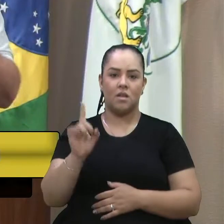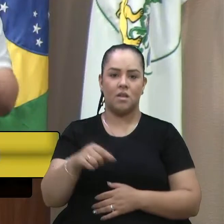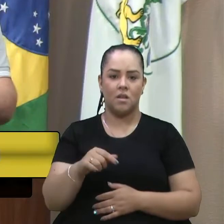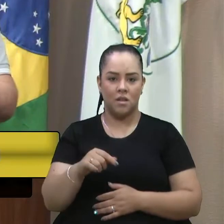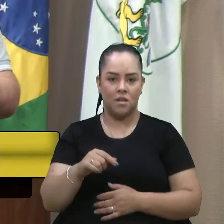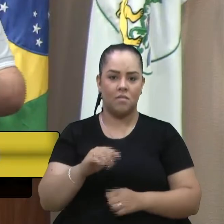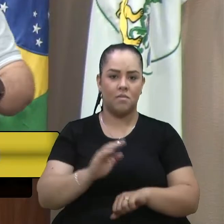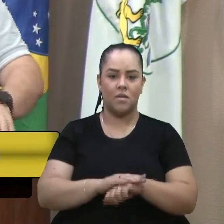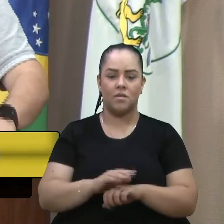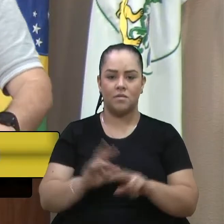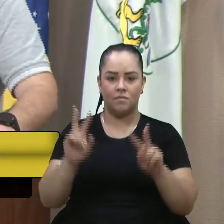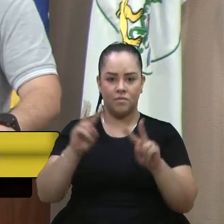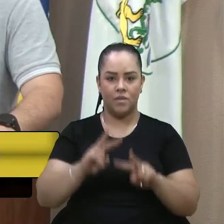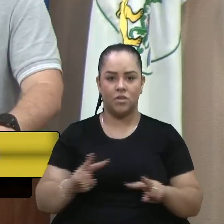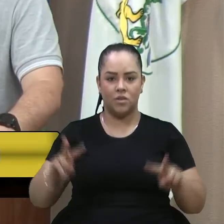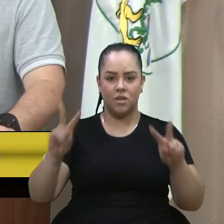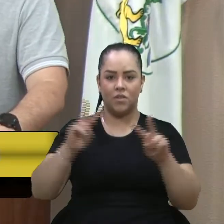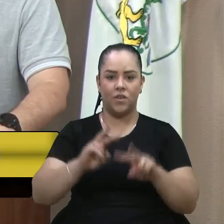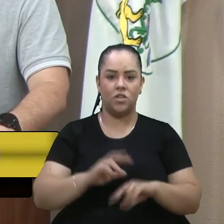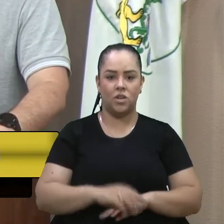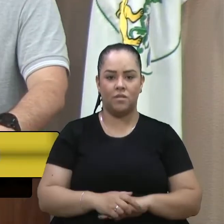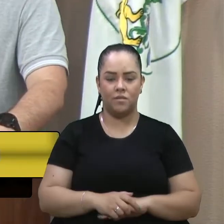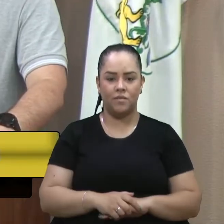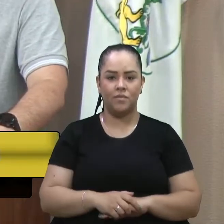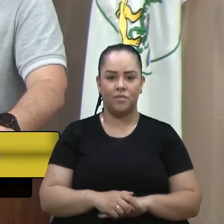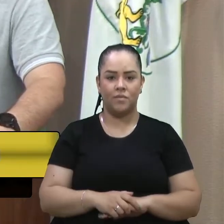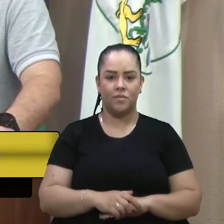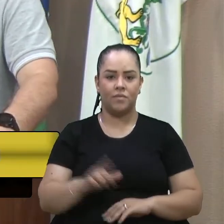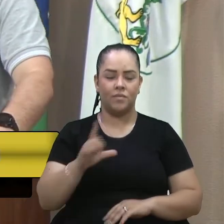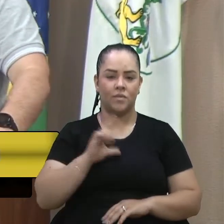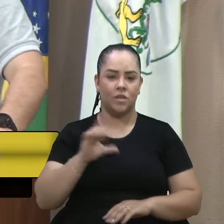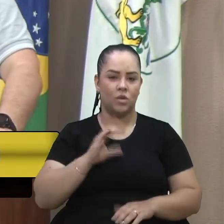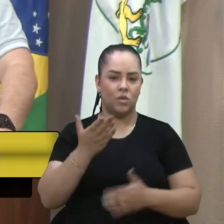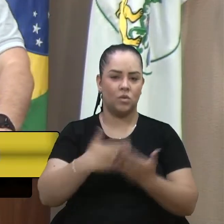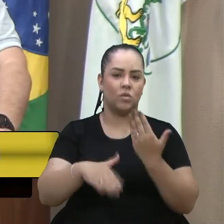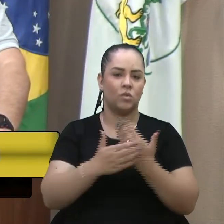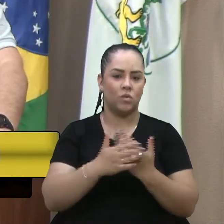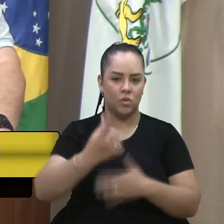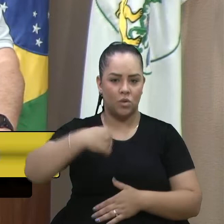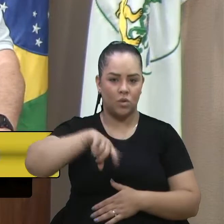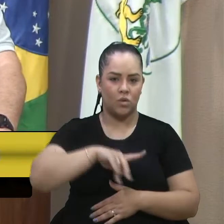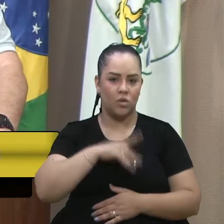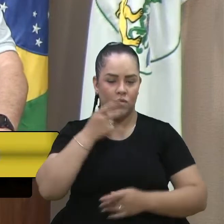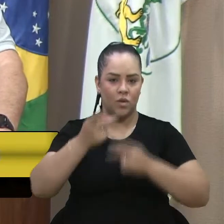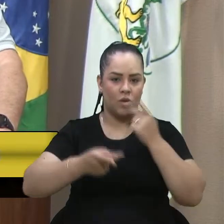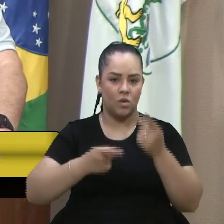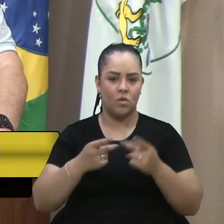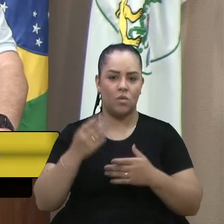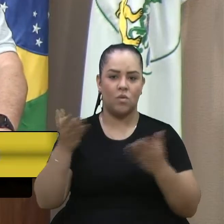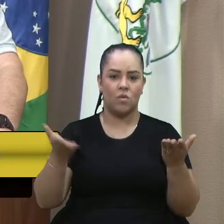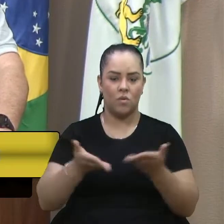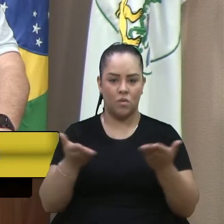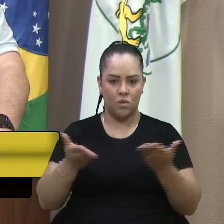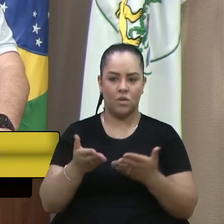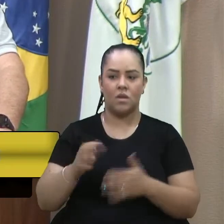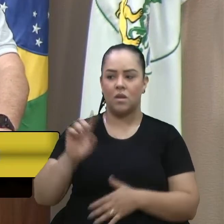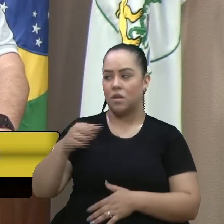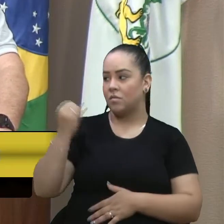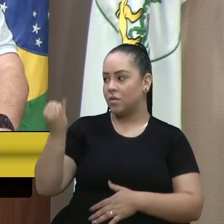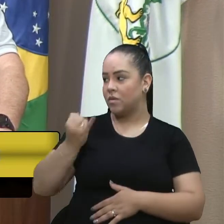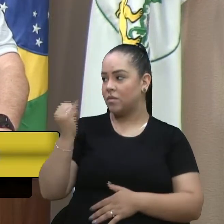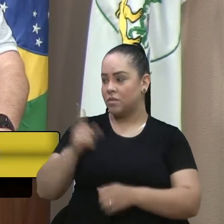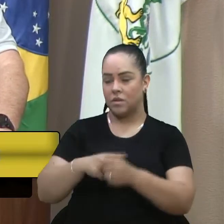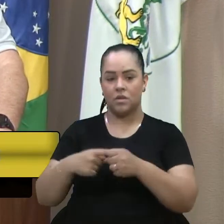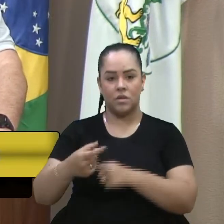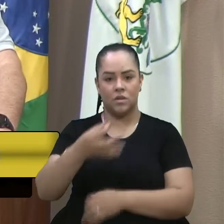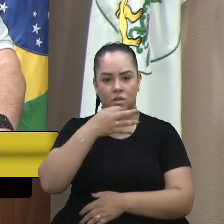visibilidade mas todas as modalidades aquelas que a gente citou aqui hoje tem a sua importância para a cidade de Caxias do Sul para o